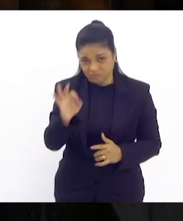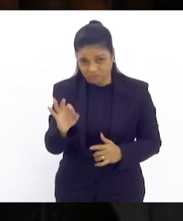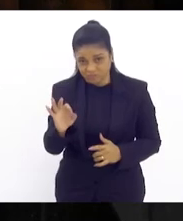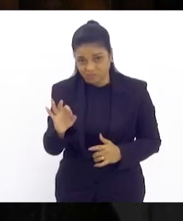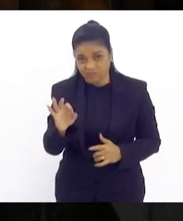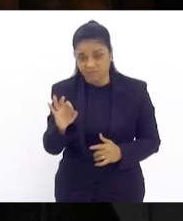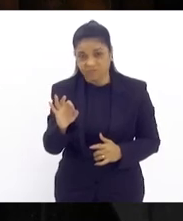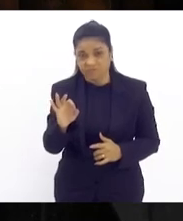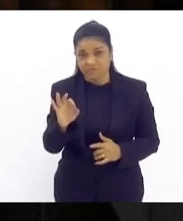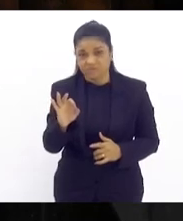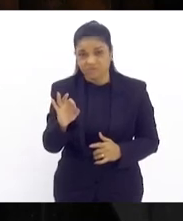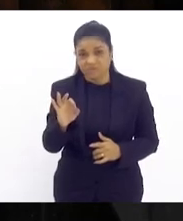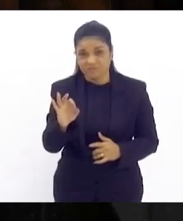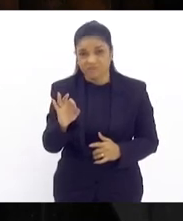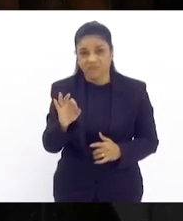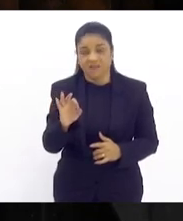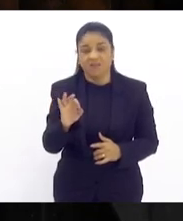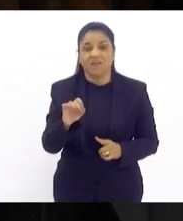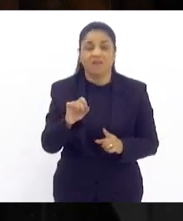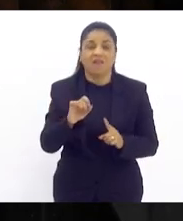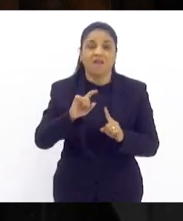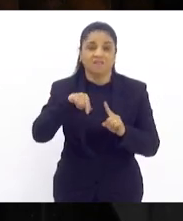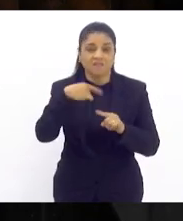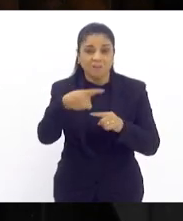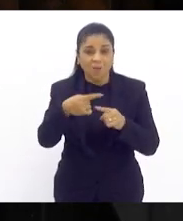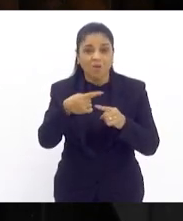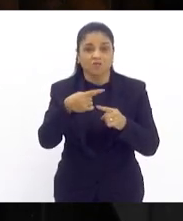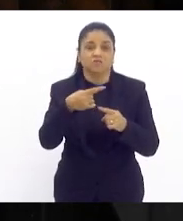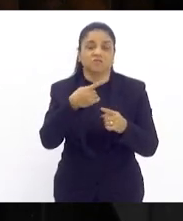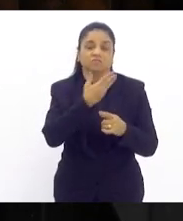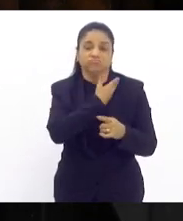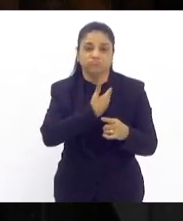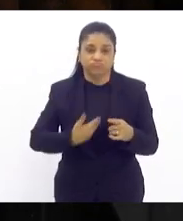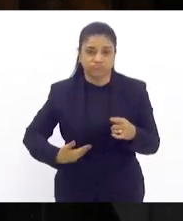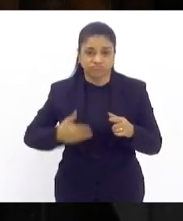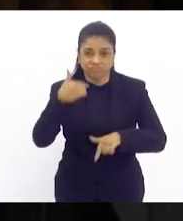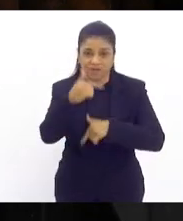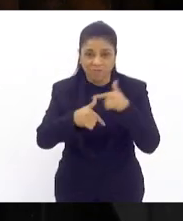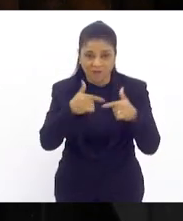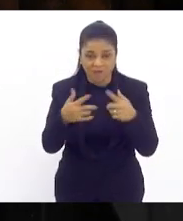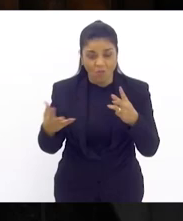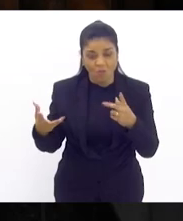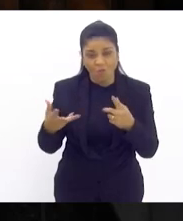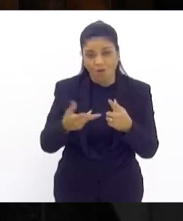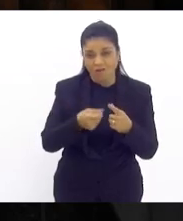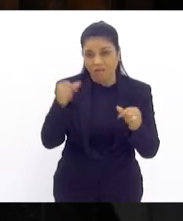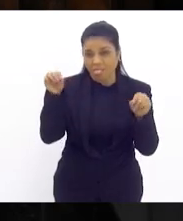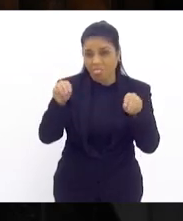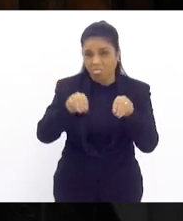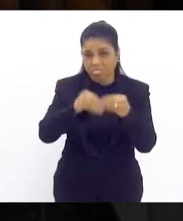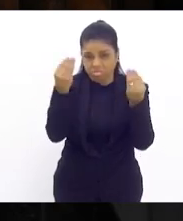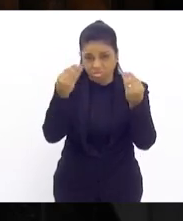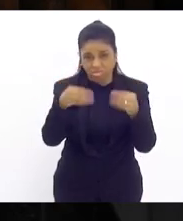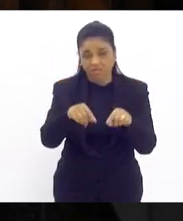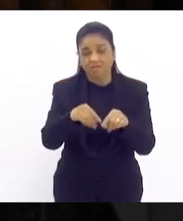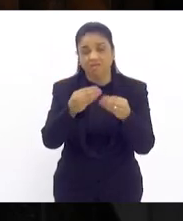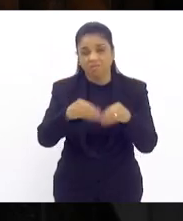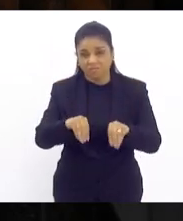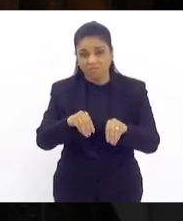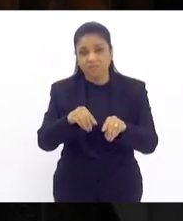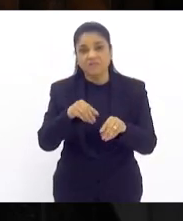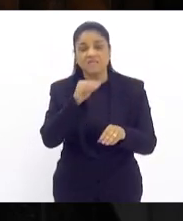depois recai em serviço público de péssima qualidade em salários vis